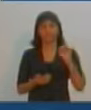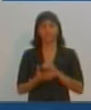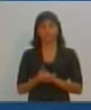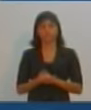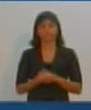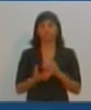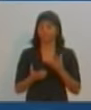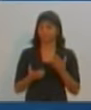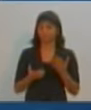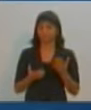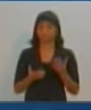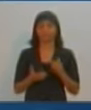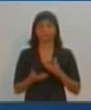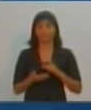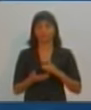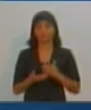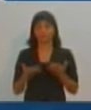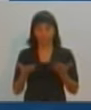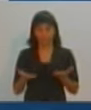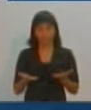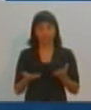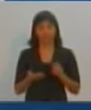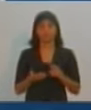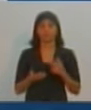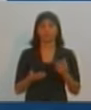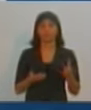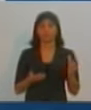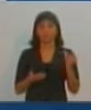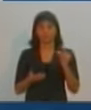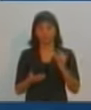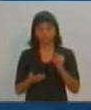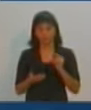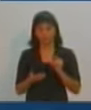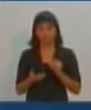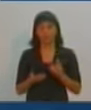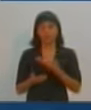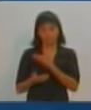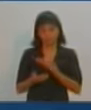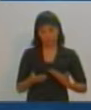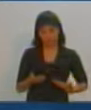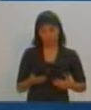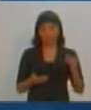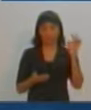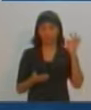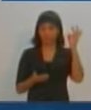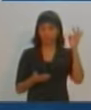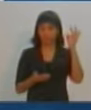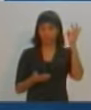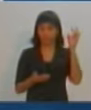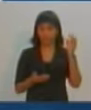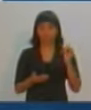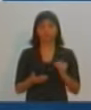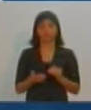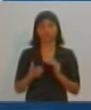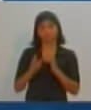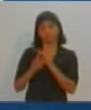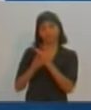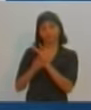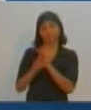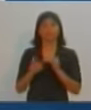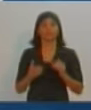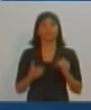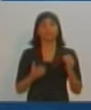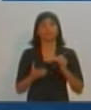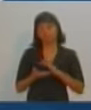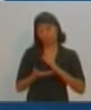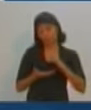sido razoavelmente atendido. Há um investimento forte do governo federal no município, que propiciou a construção de creches.